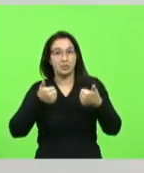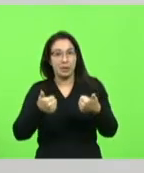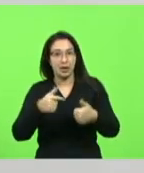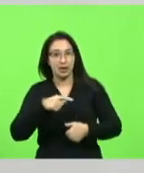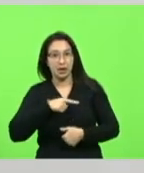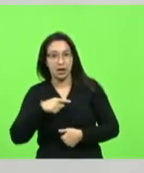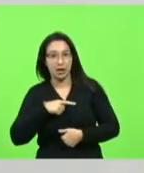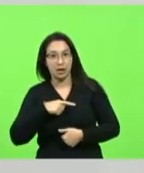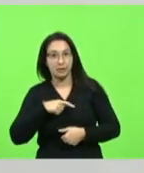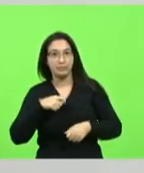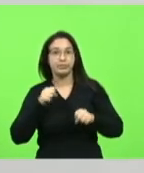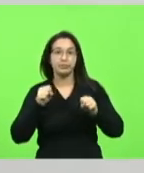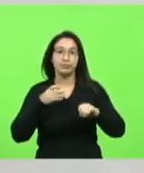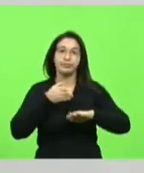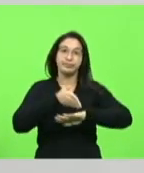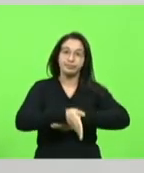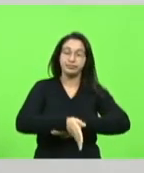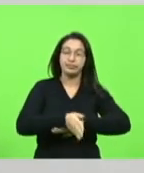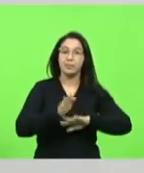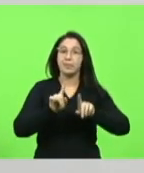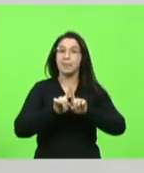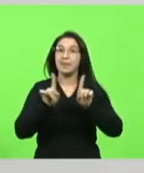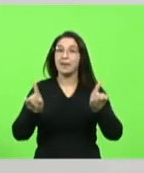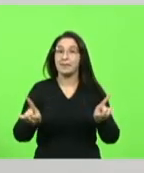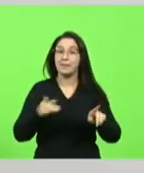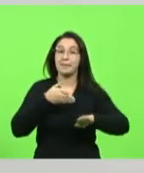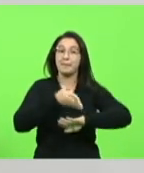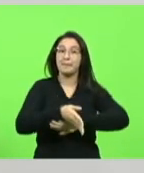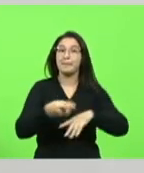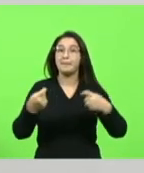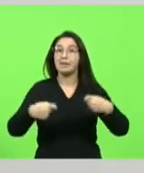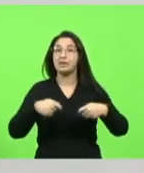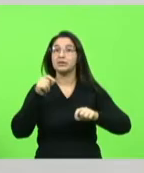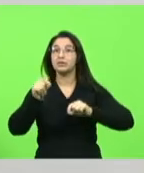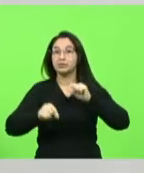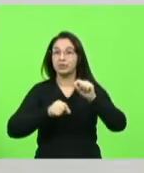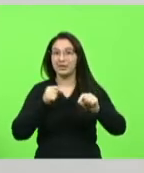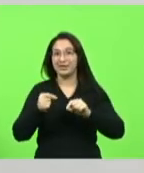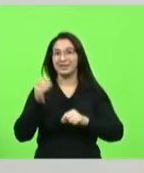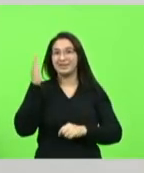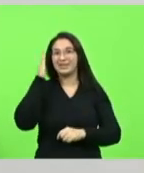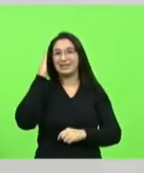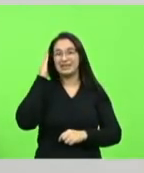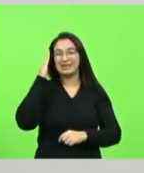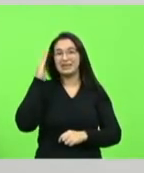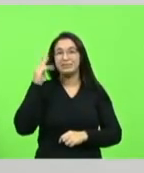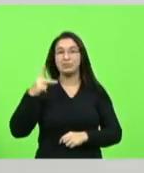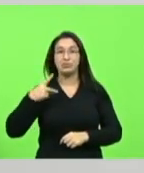mas para participar é importante saber que a política é uma ciência